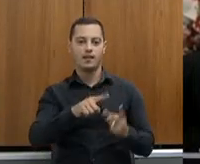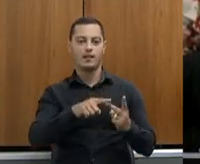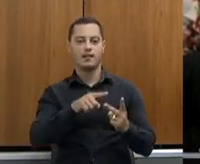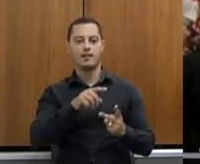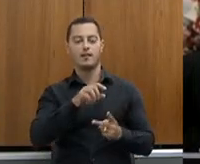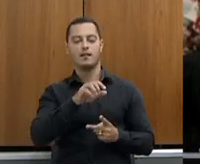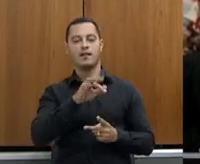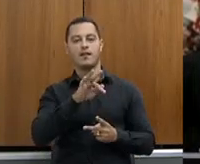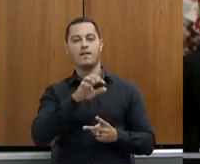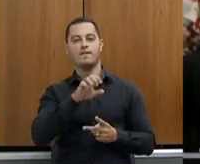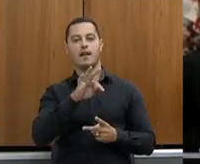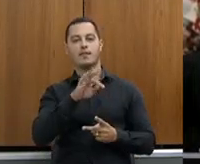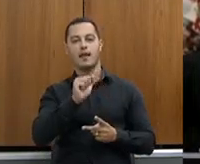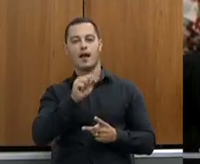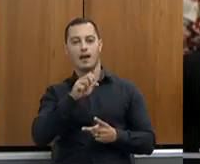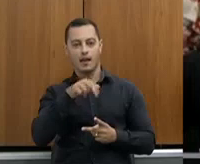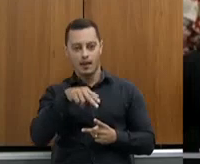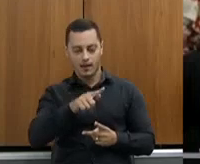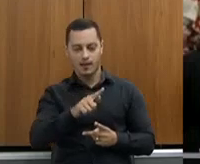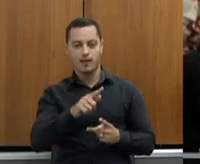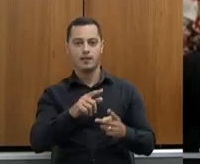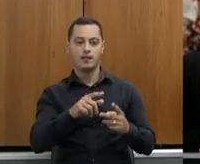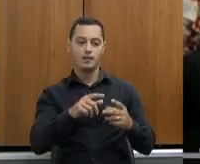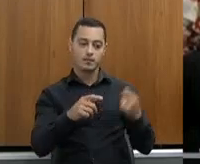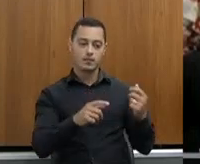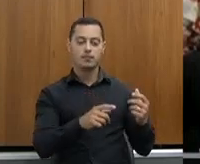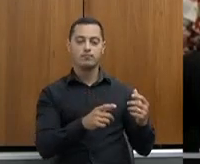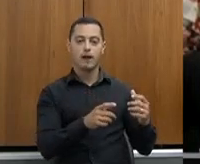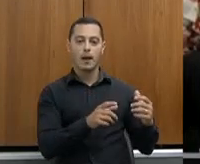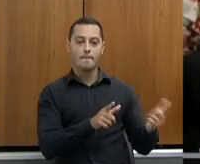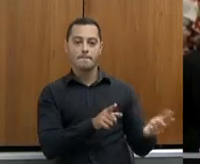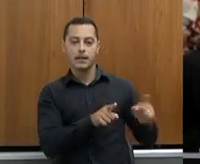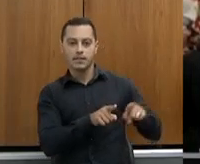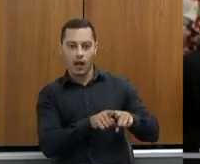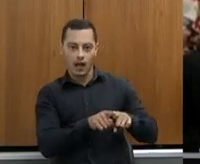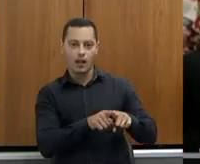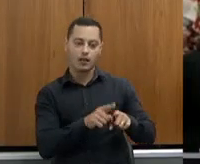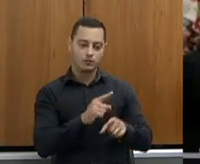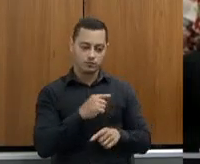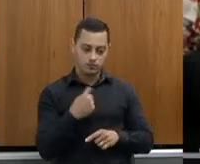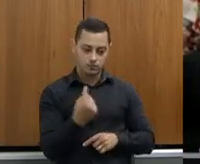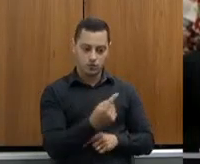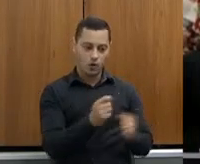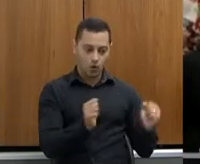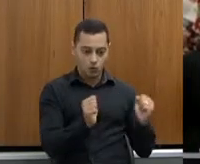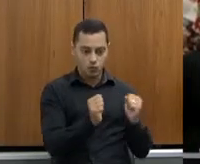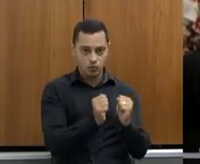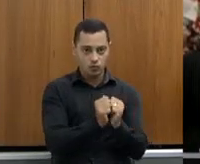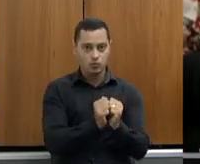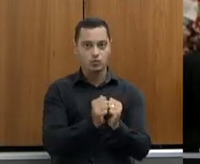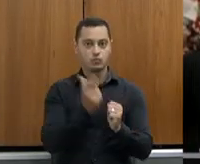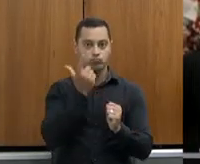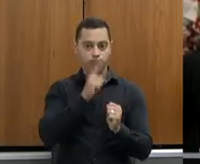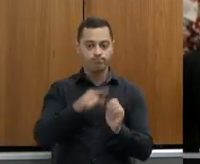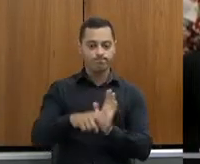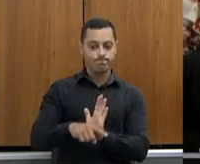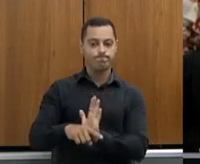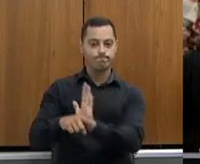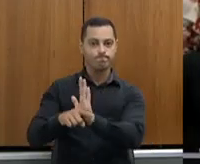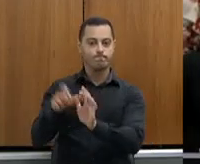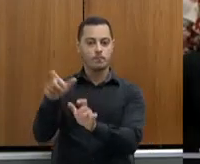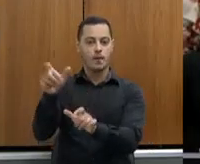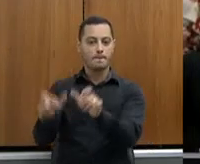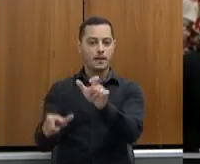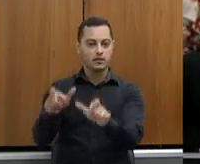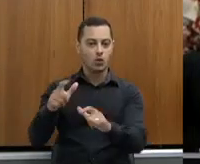divulgar isso e fazer um trabalho em conjunto para que a gente possa conseguir que o produtor tenha esse atendimento e não